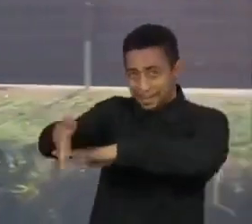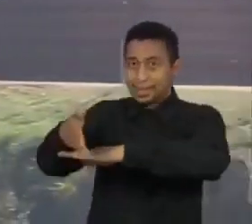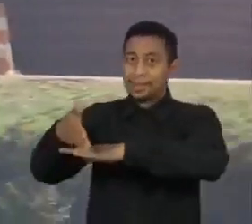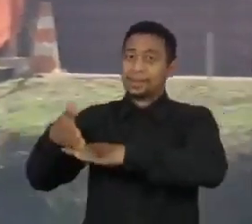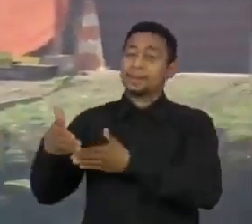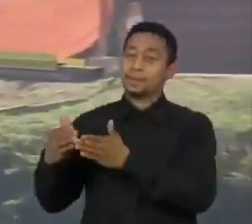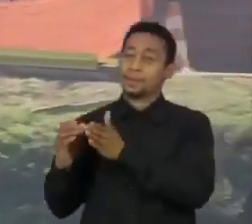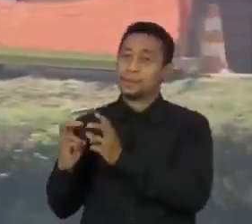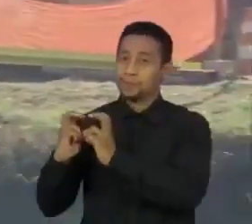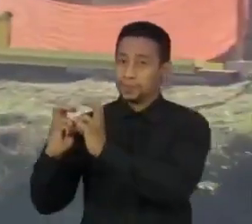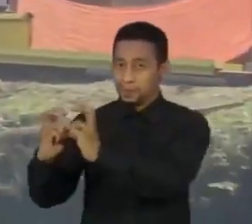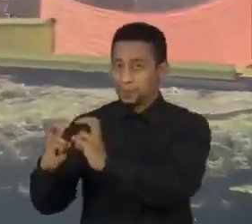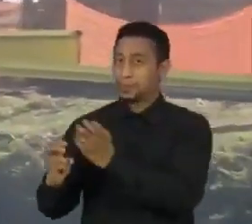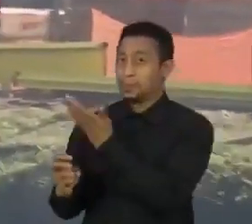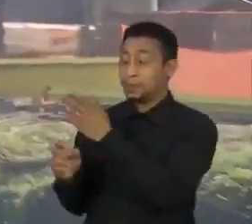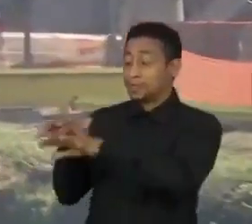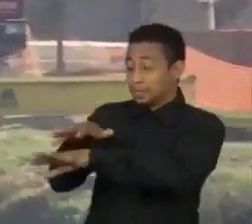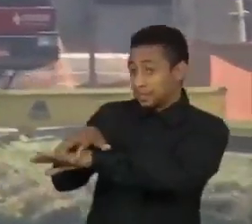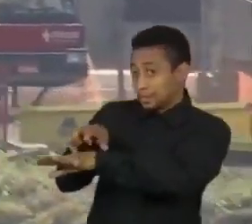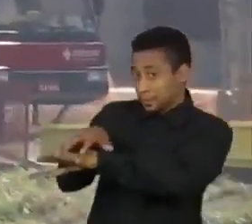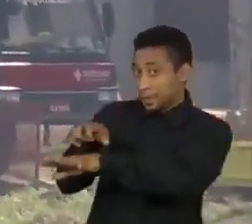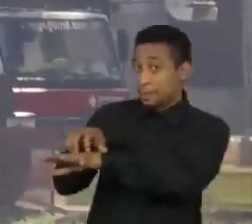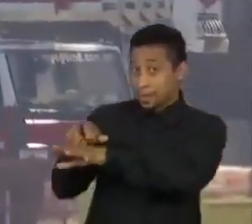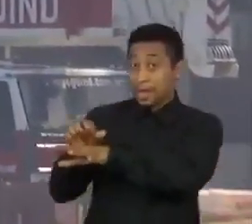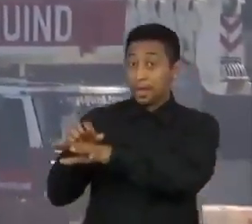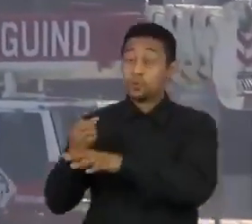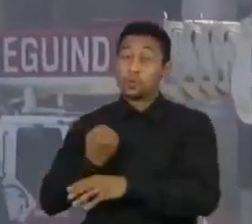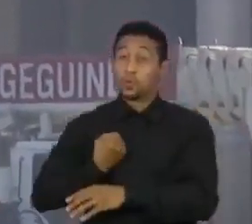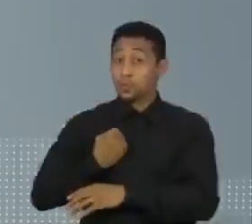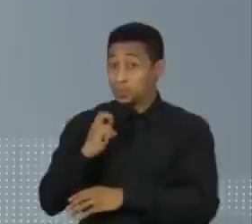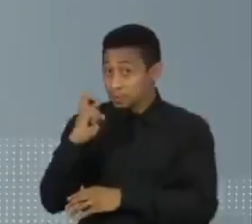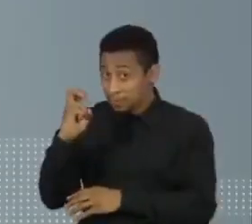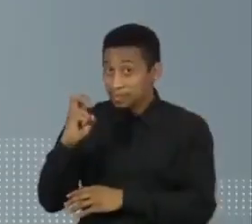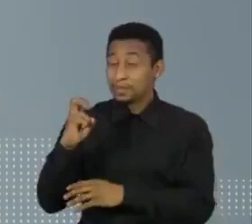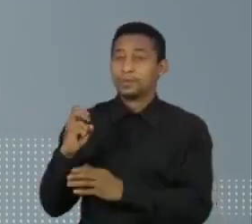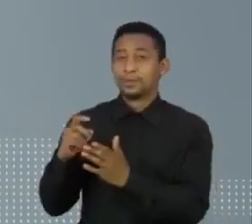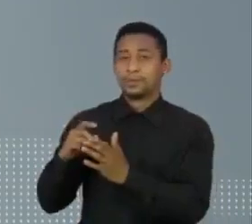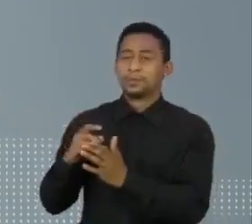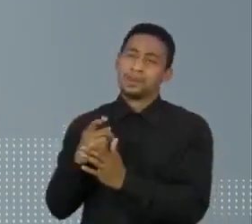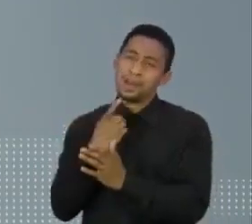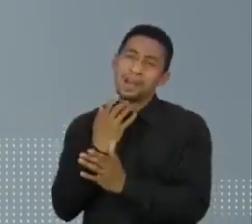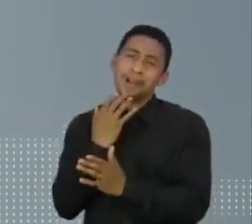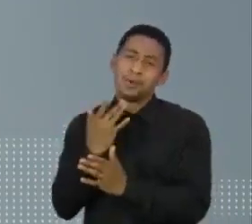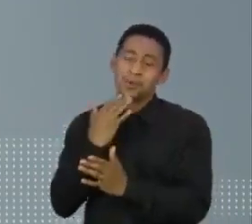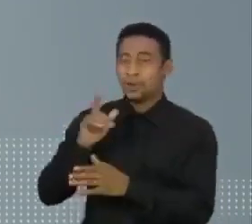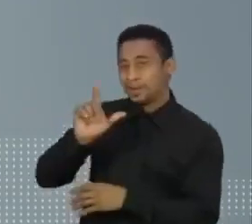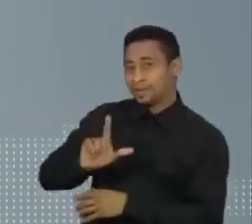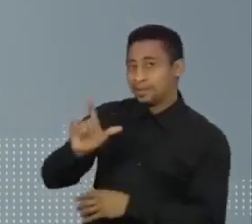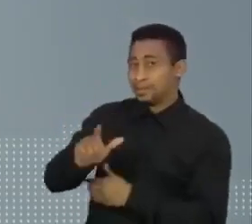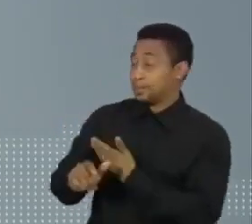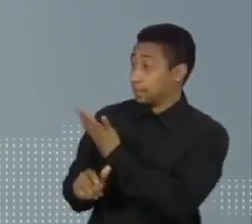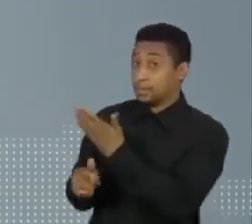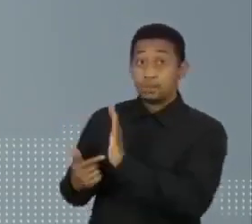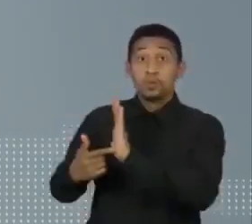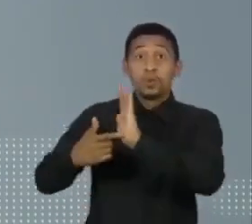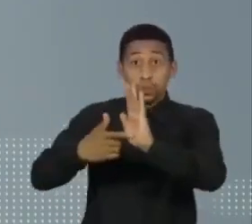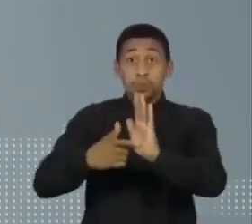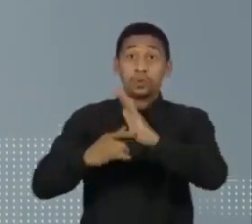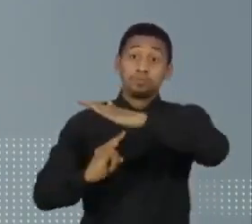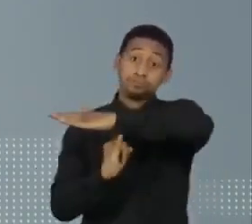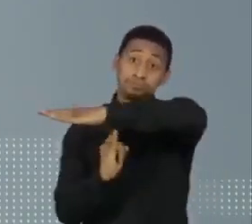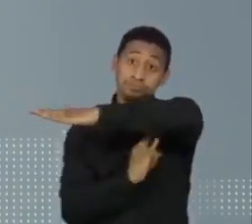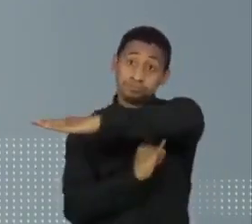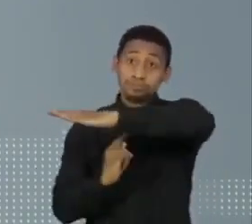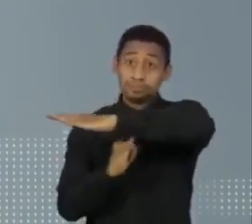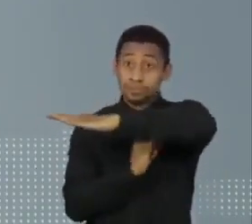Lilás do Metrô, prevista para ser entregue no início de 2022. De acordo com o Corpo de Bombeiros, uma ruptura na armação metálica